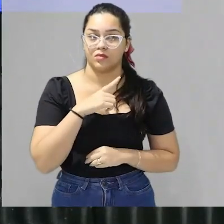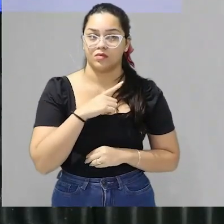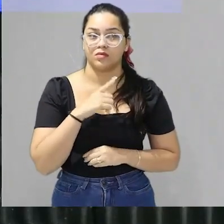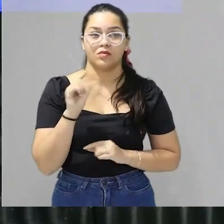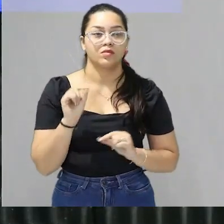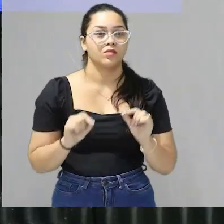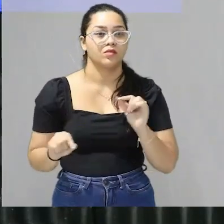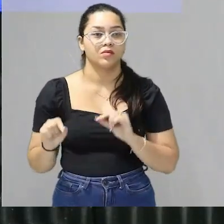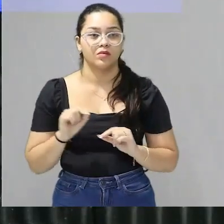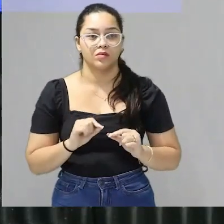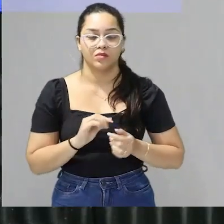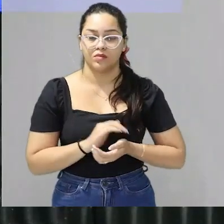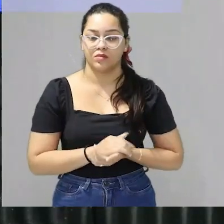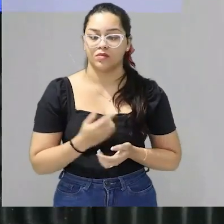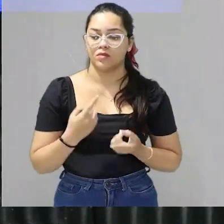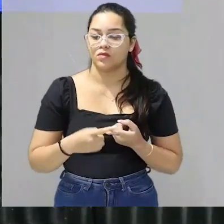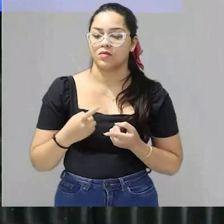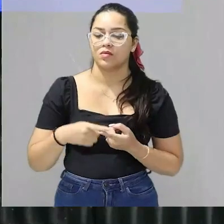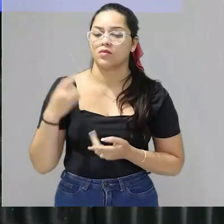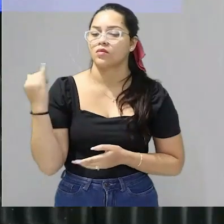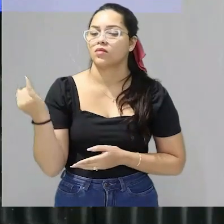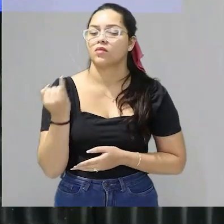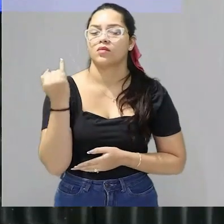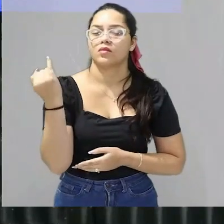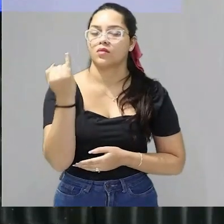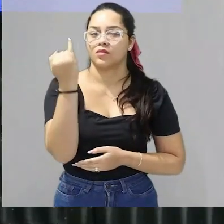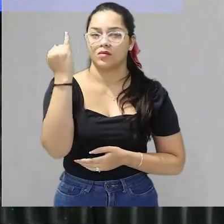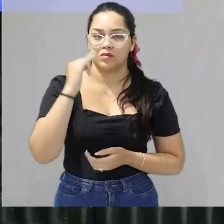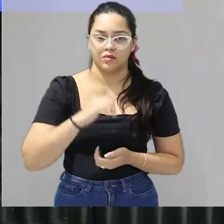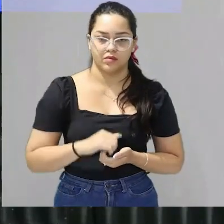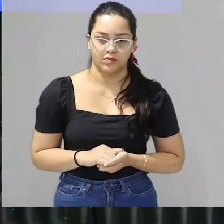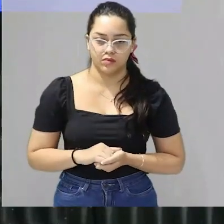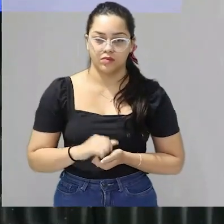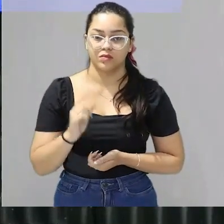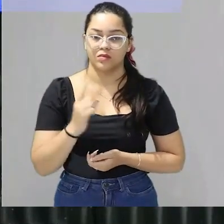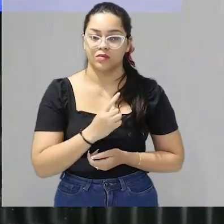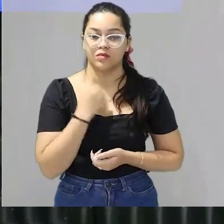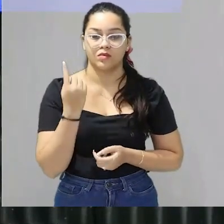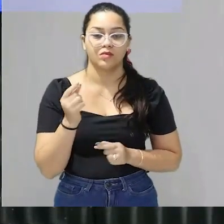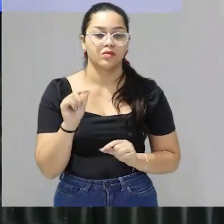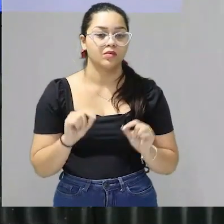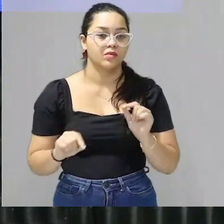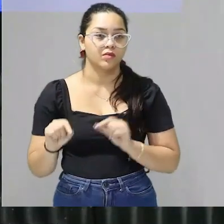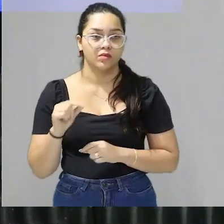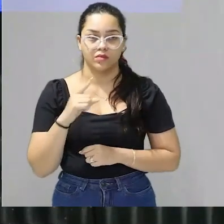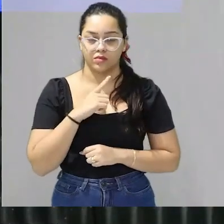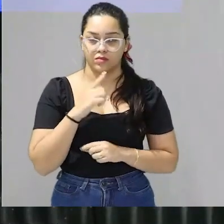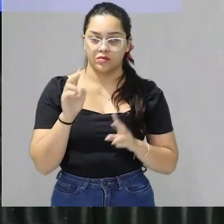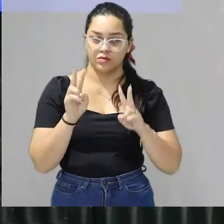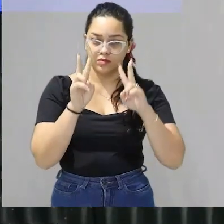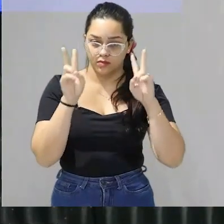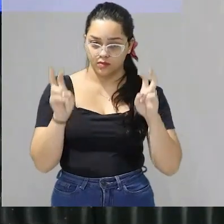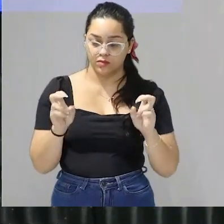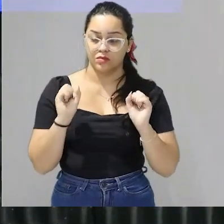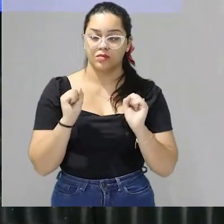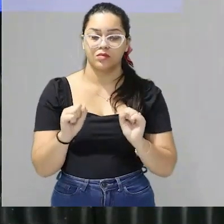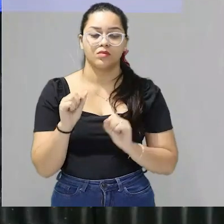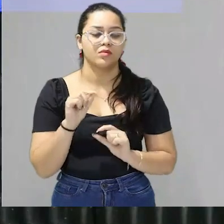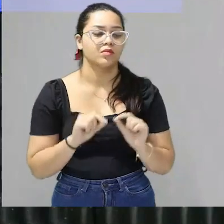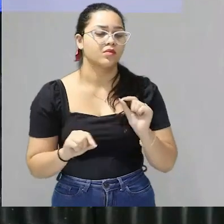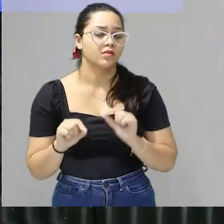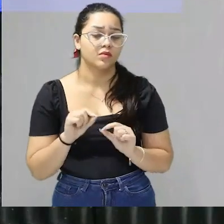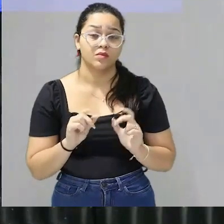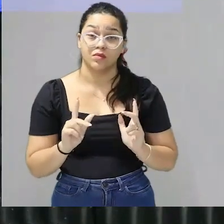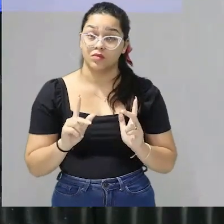é a sua tese porque a importância de estabelecer uma tese turma quando nós nos deparamos com um tema nós podemos falar